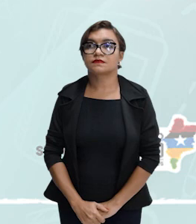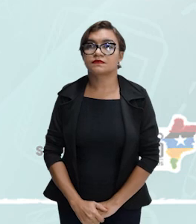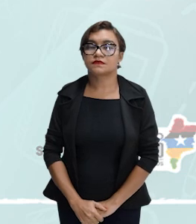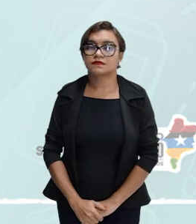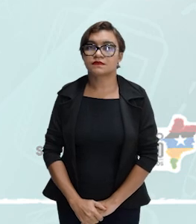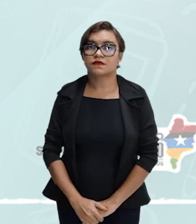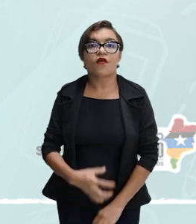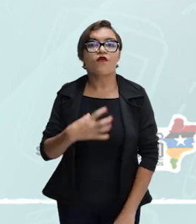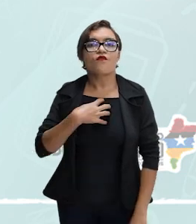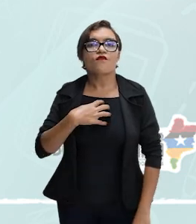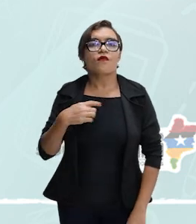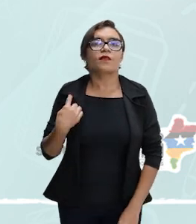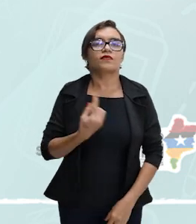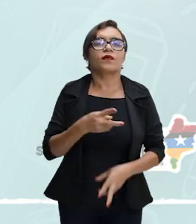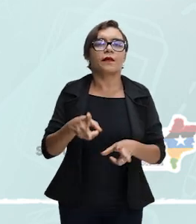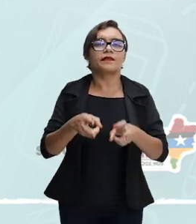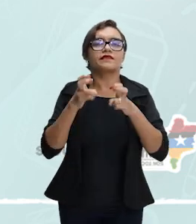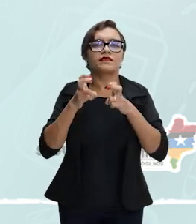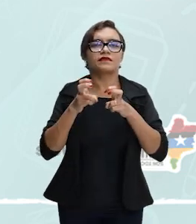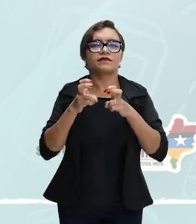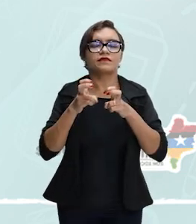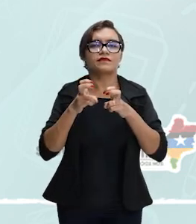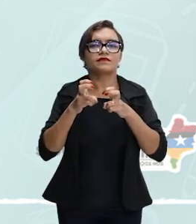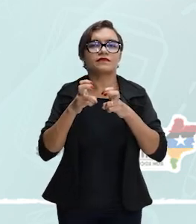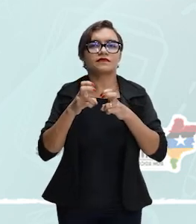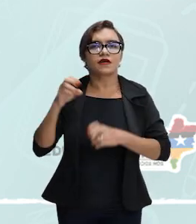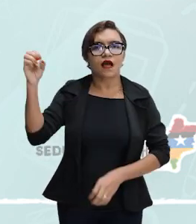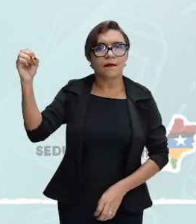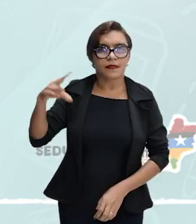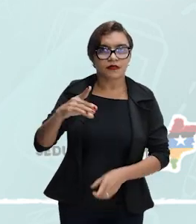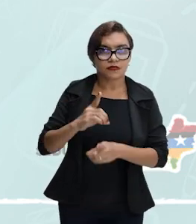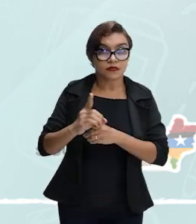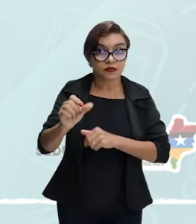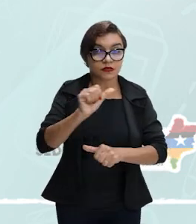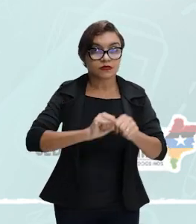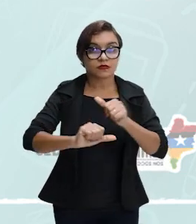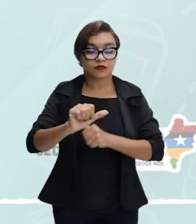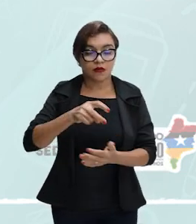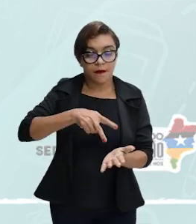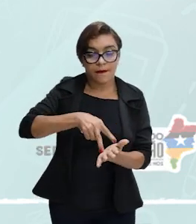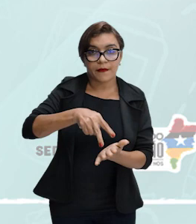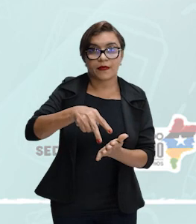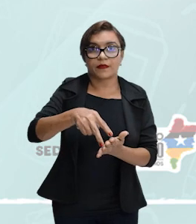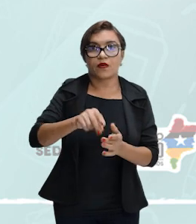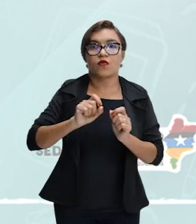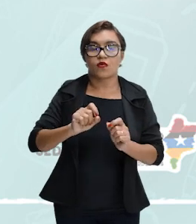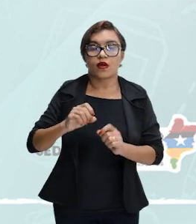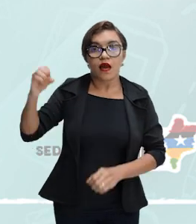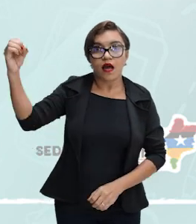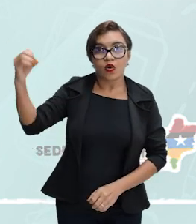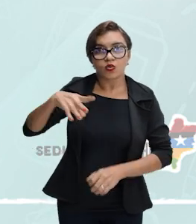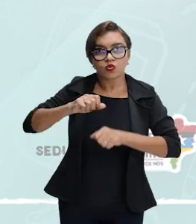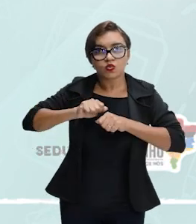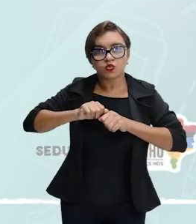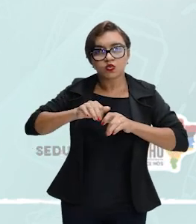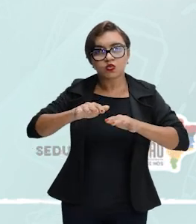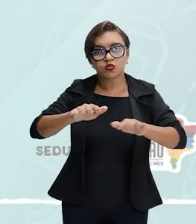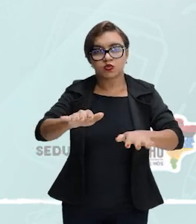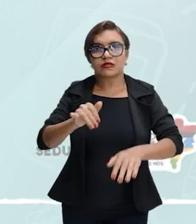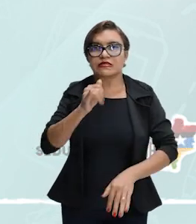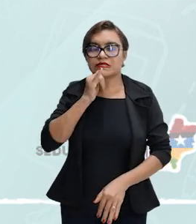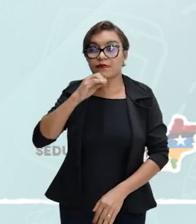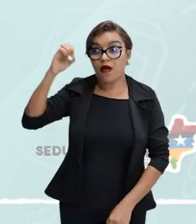formas de a gente observar a refração no prisma é quanto a dispersão da luz Então, a luz